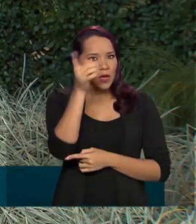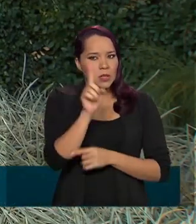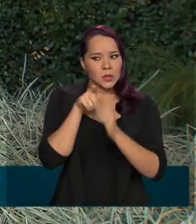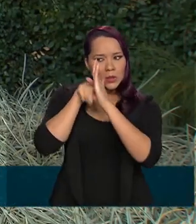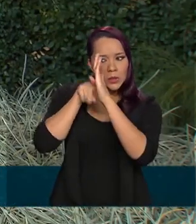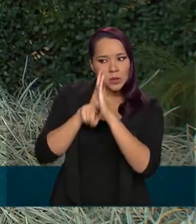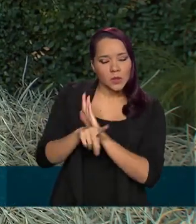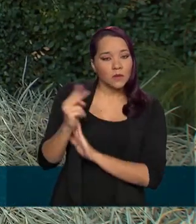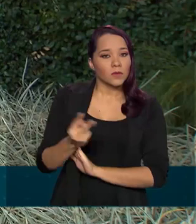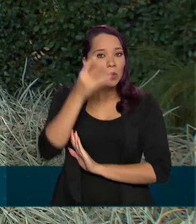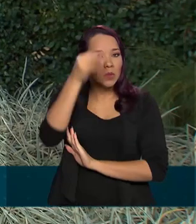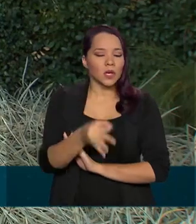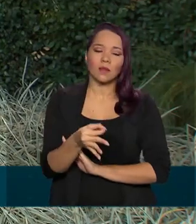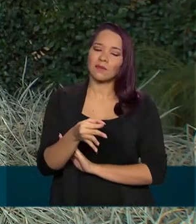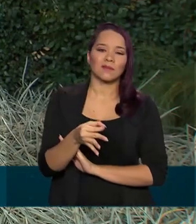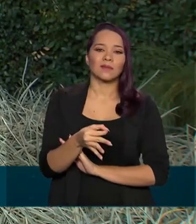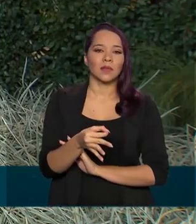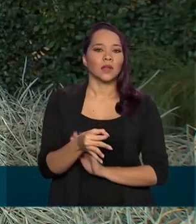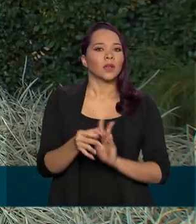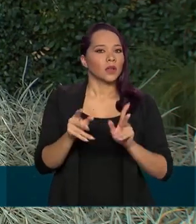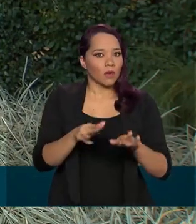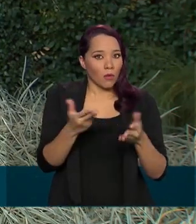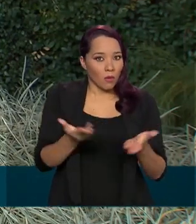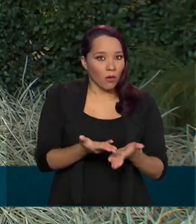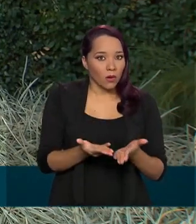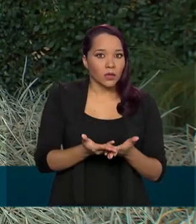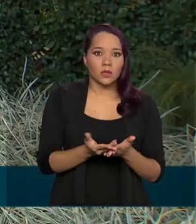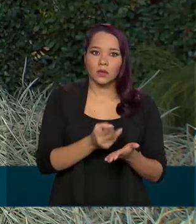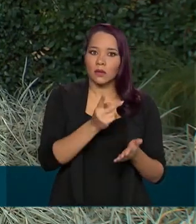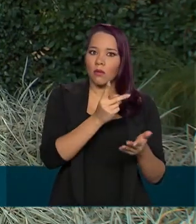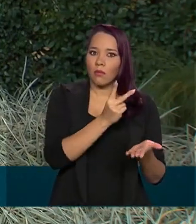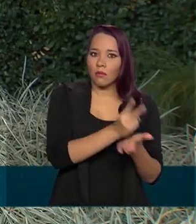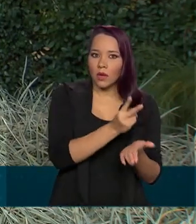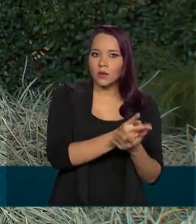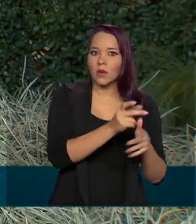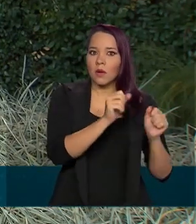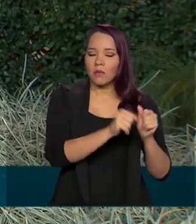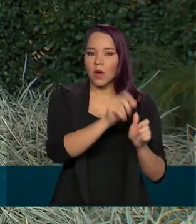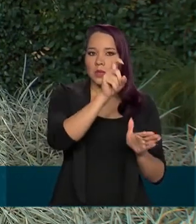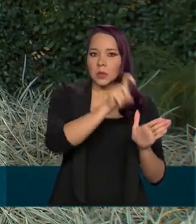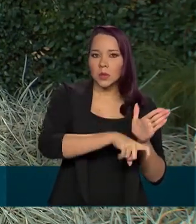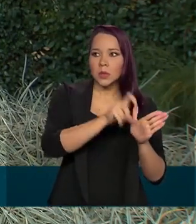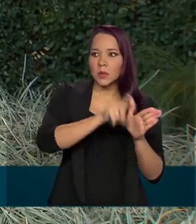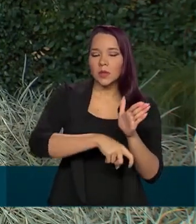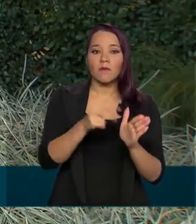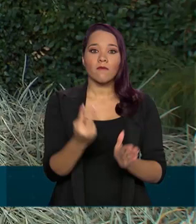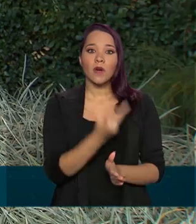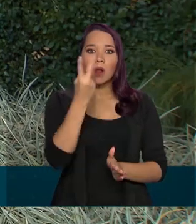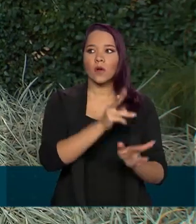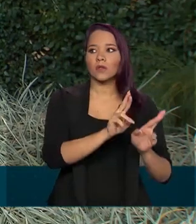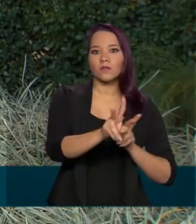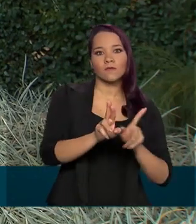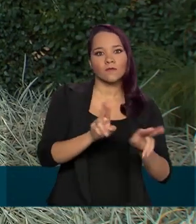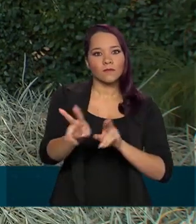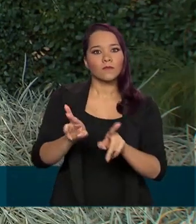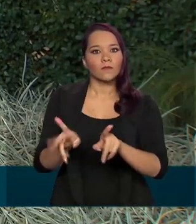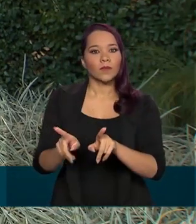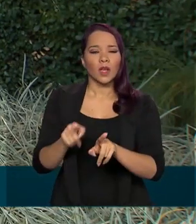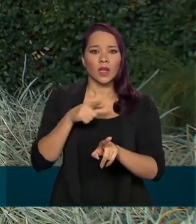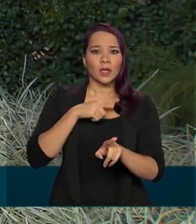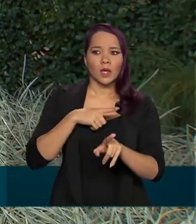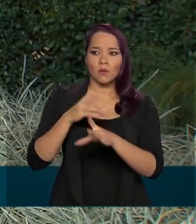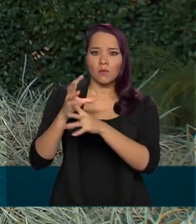o valor exato deles. Da forma como é hoje, o mesmo produto pode ser taxado de várias formas e tem cobranças